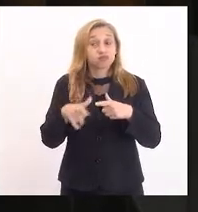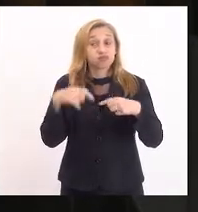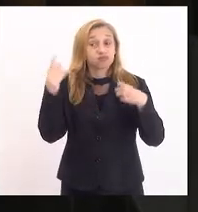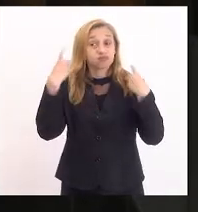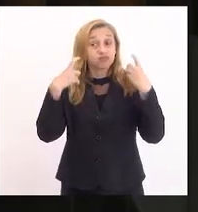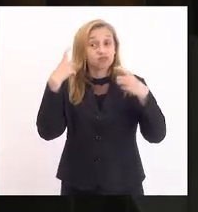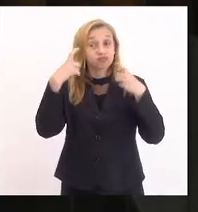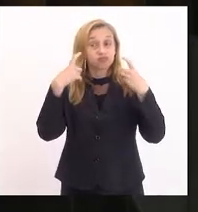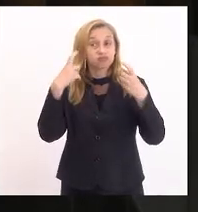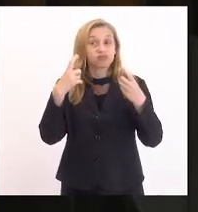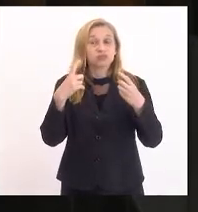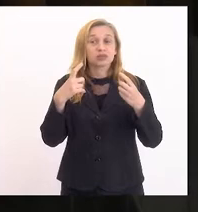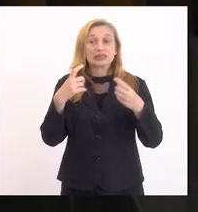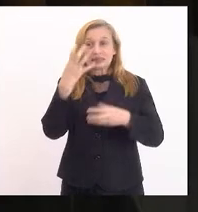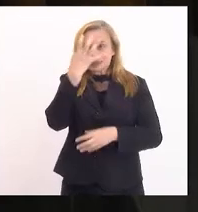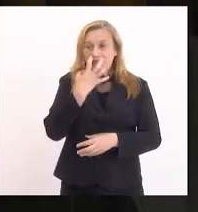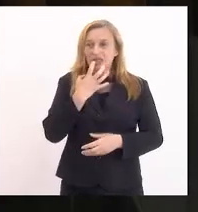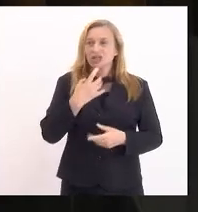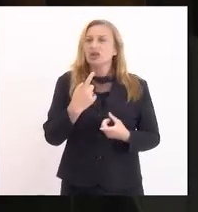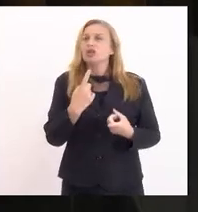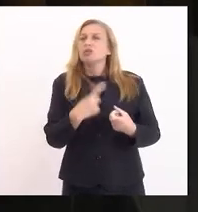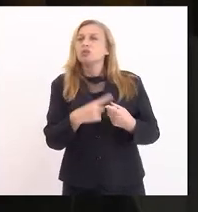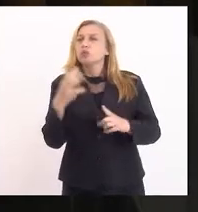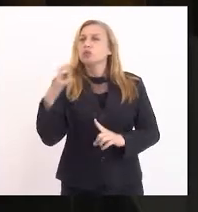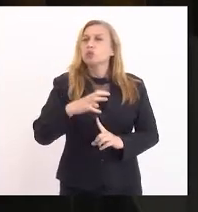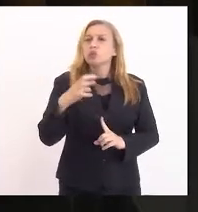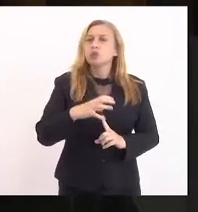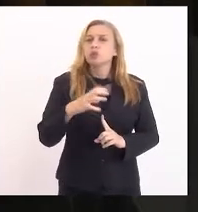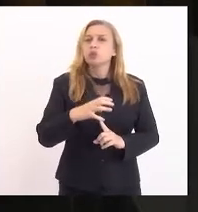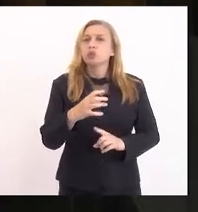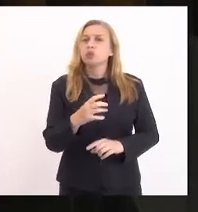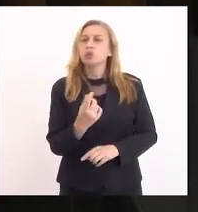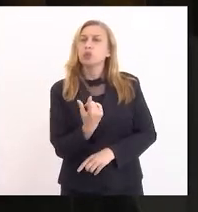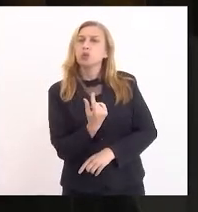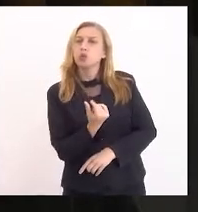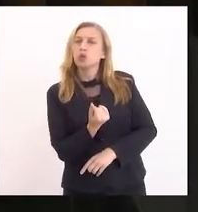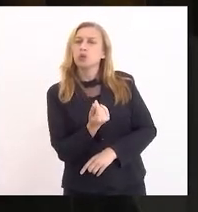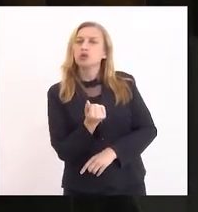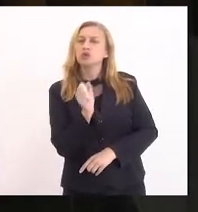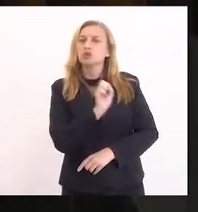influencia aqui? O preço do barril do petróleo disparou.